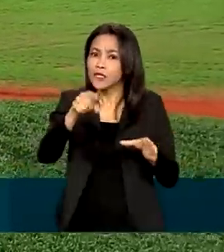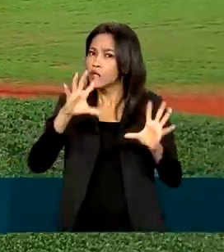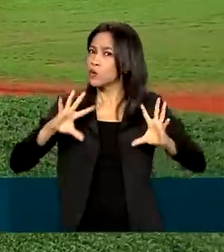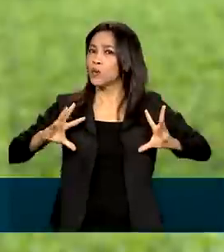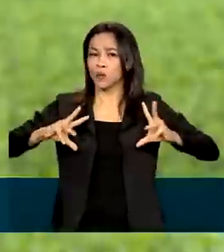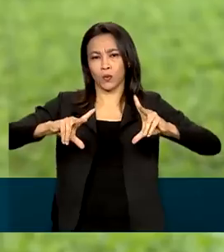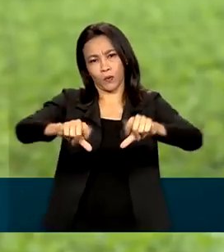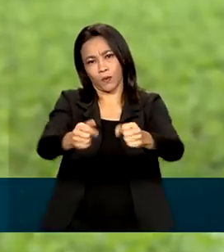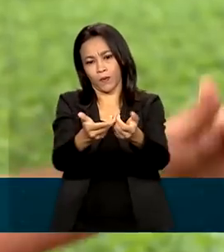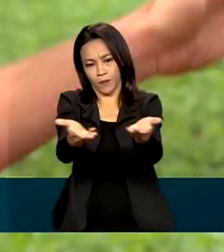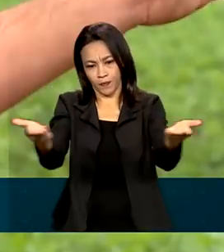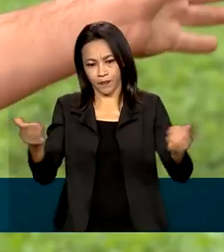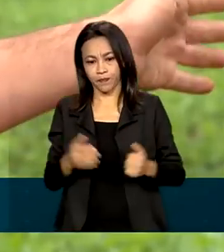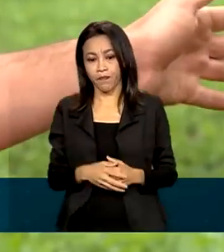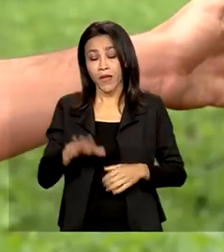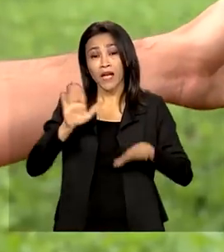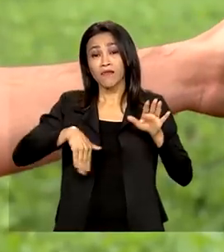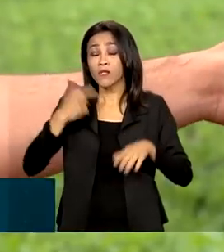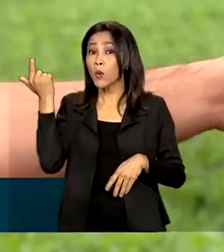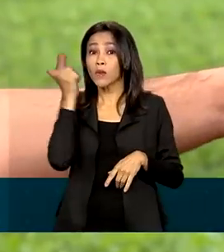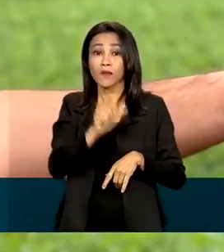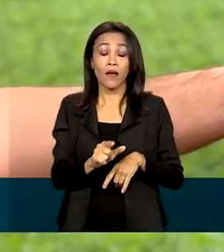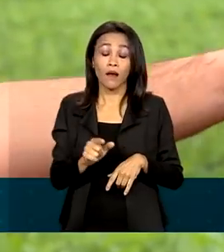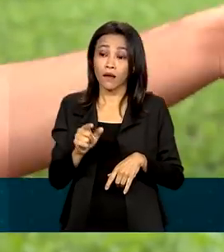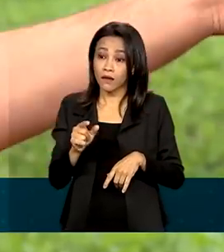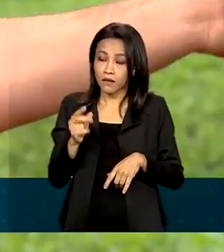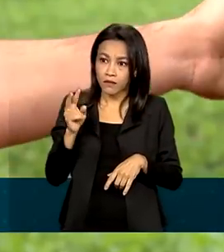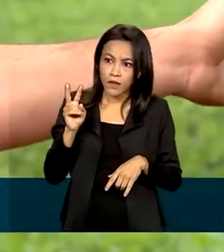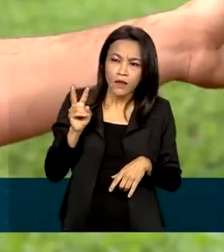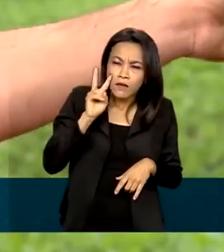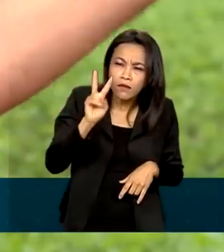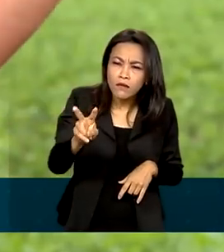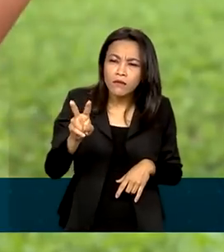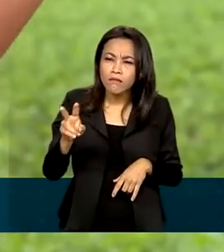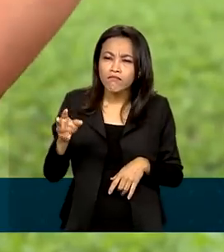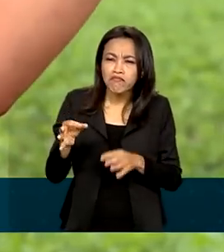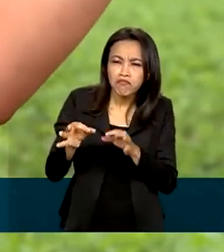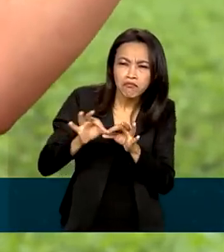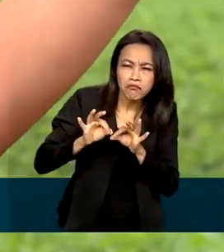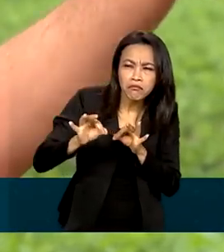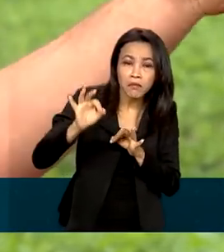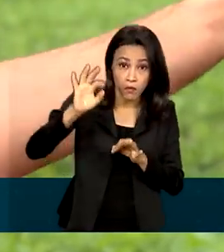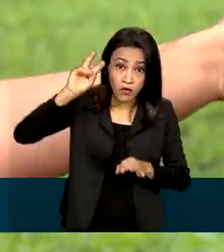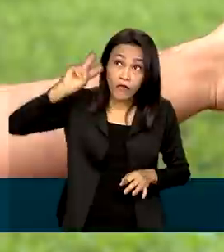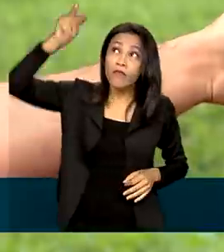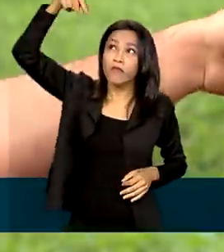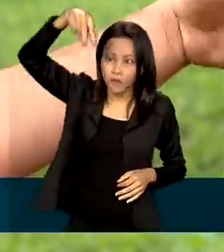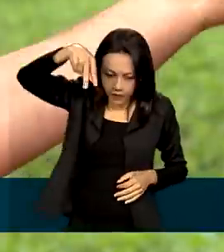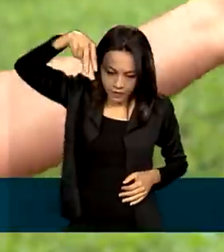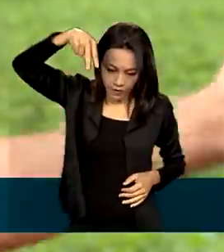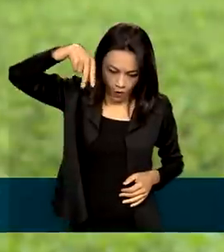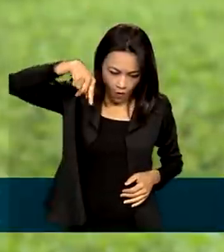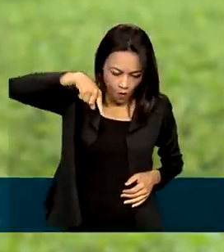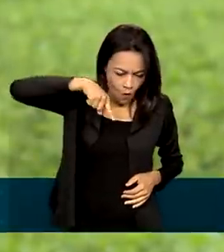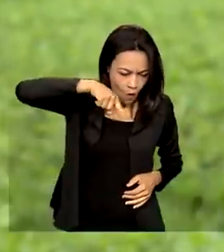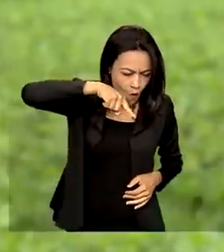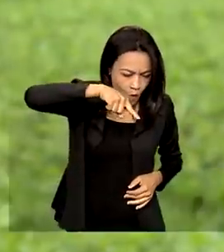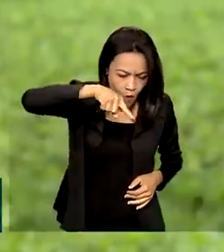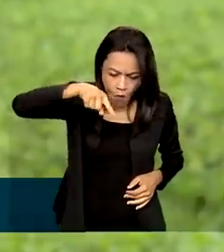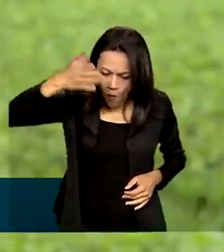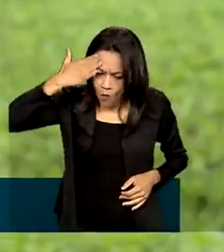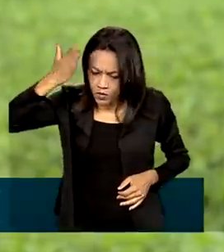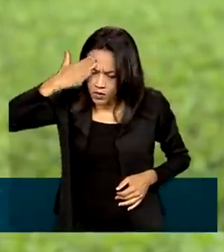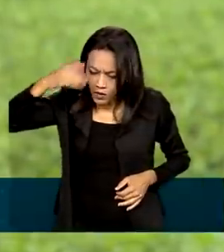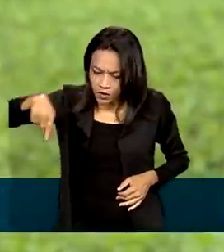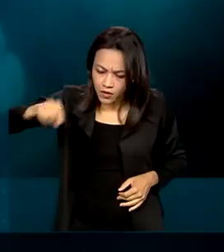colheita. Muitas vezes a gente não consegue ter acesso ao meio da produção, uma visão de cima você consegue socorrer o problema a tempo,